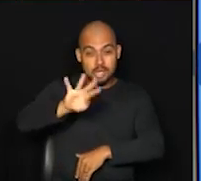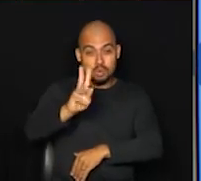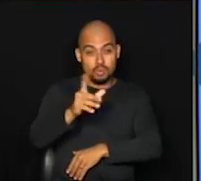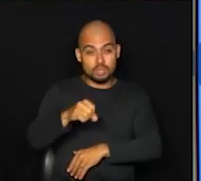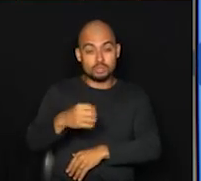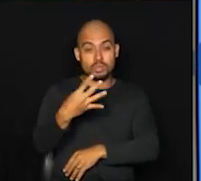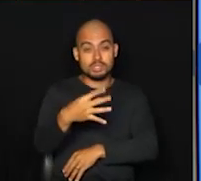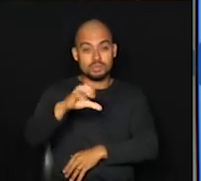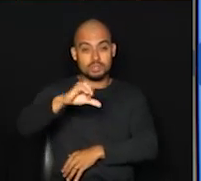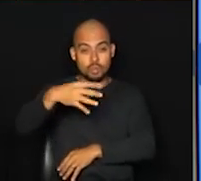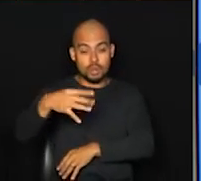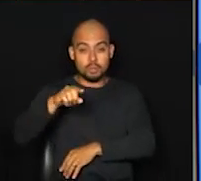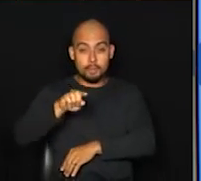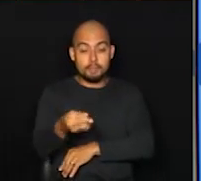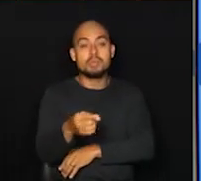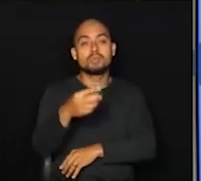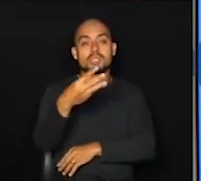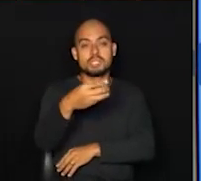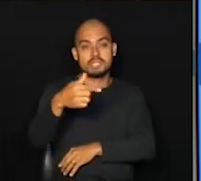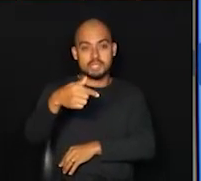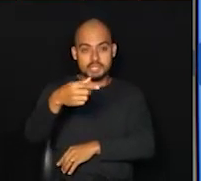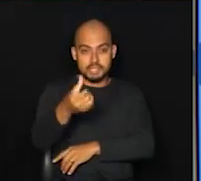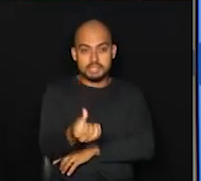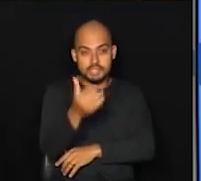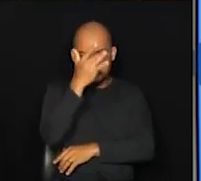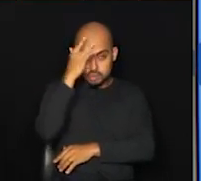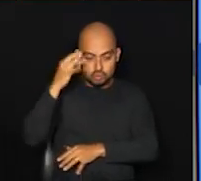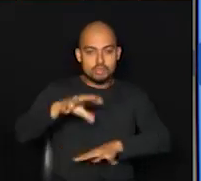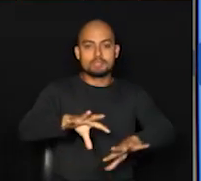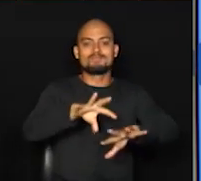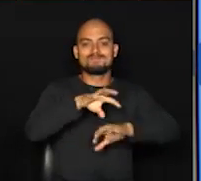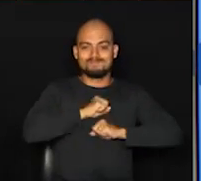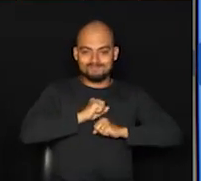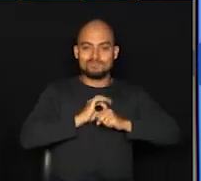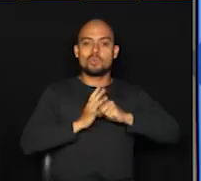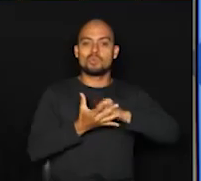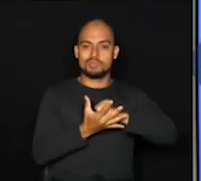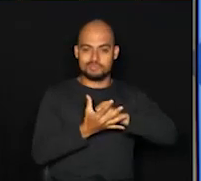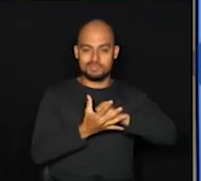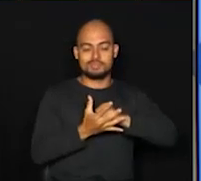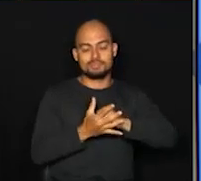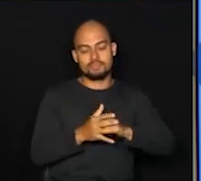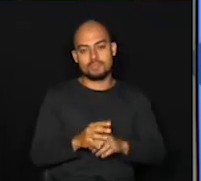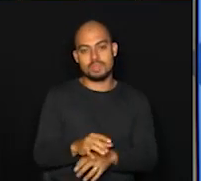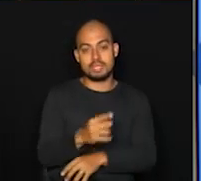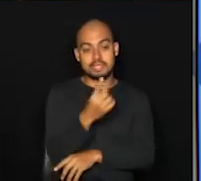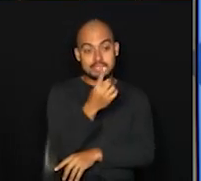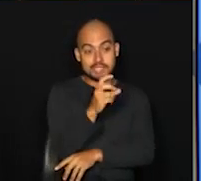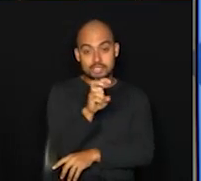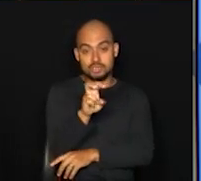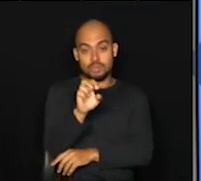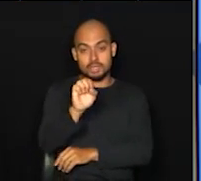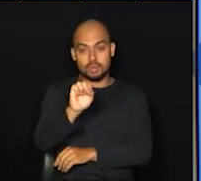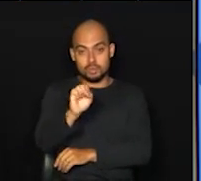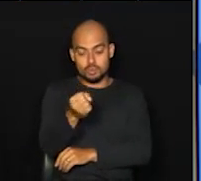.376 casos da Covid-19, sendo 158